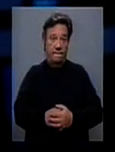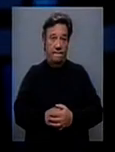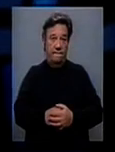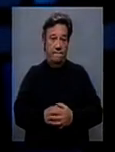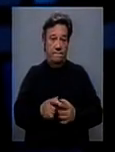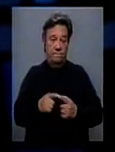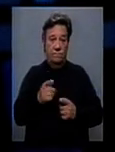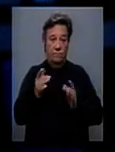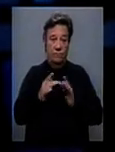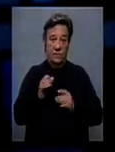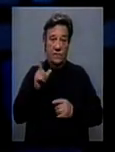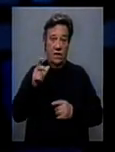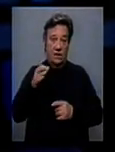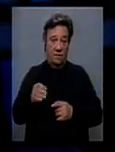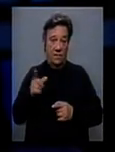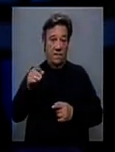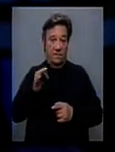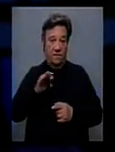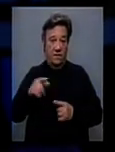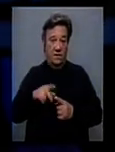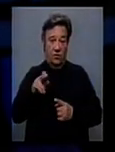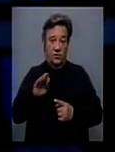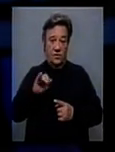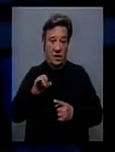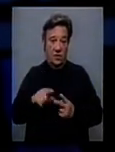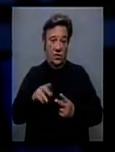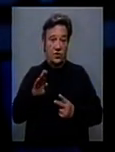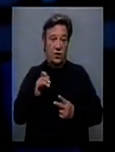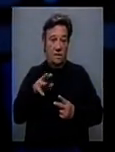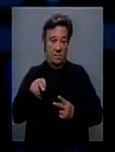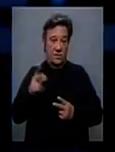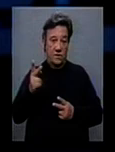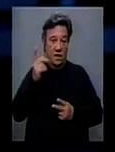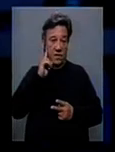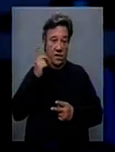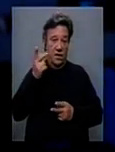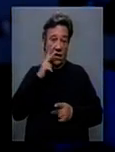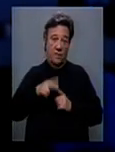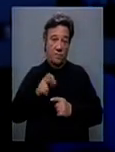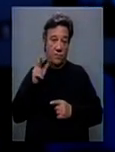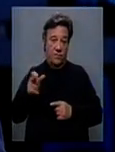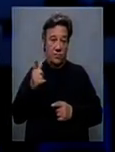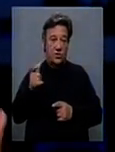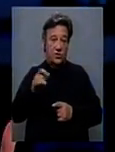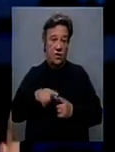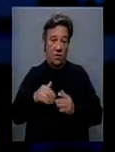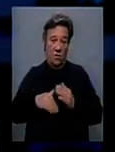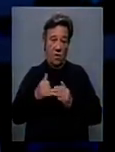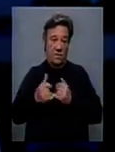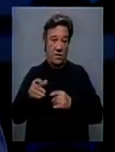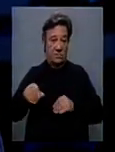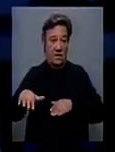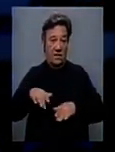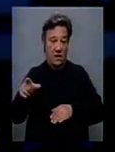Os respondentes da RTP em França, Rosário Salgueiro e Jaime Guilherme, estiveram há dias em reportagem numa zona de altíssimo risco, em